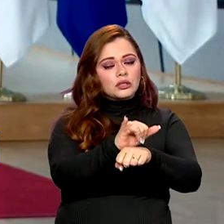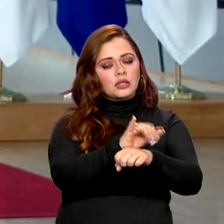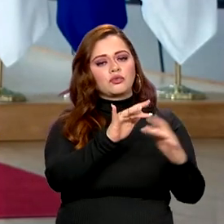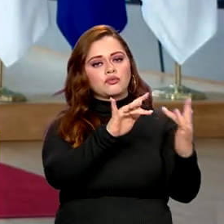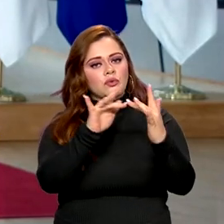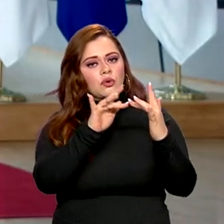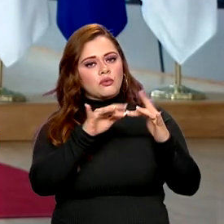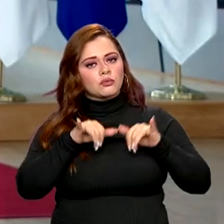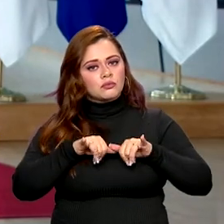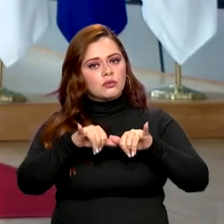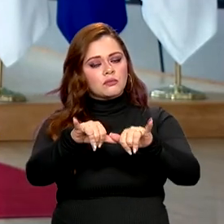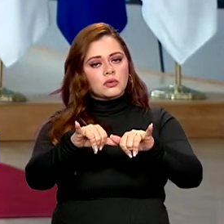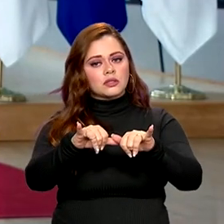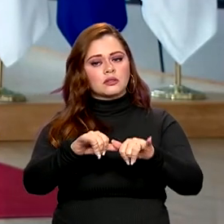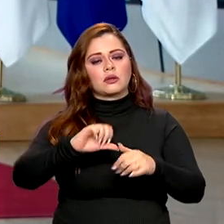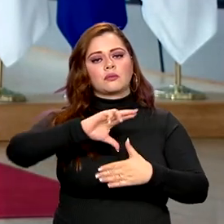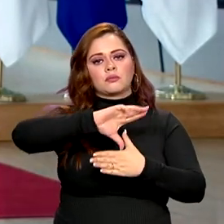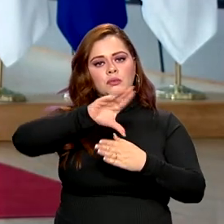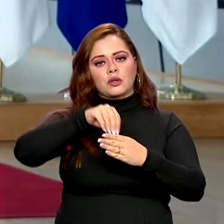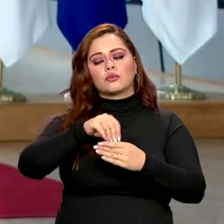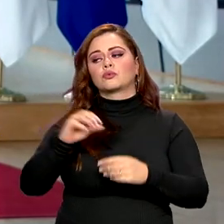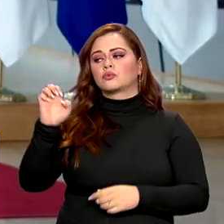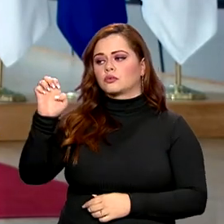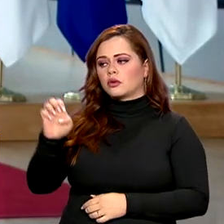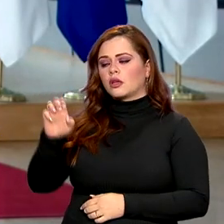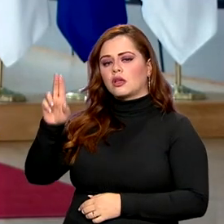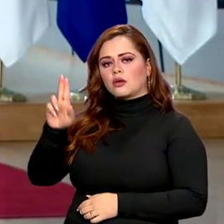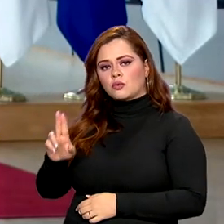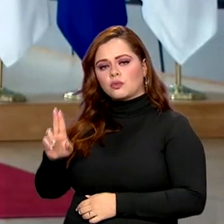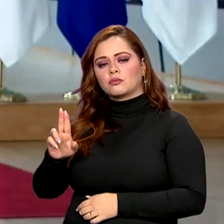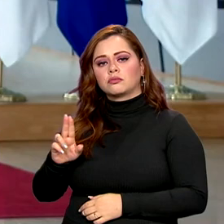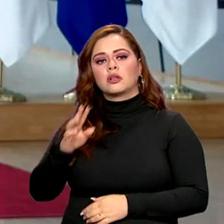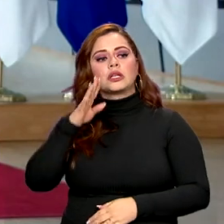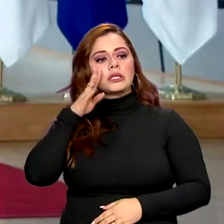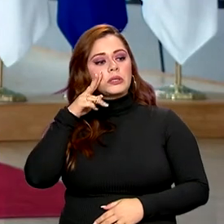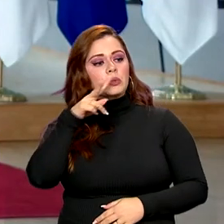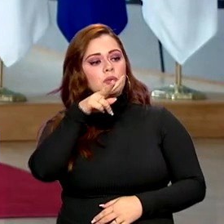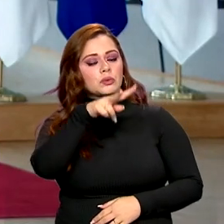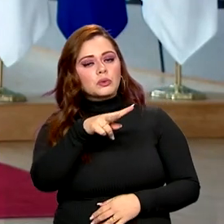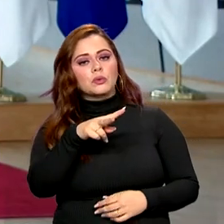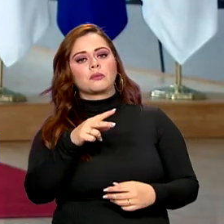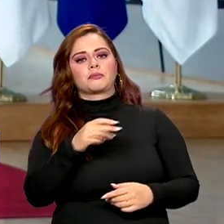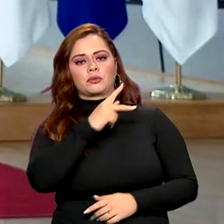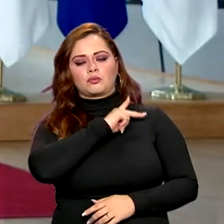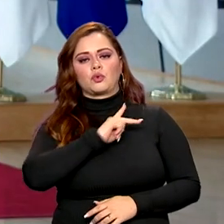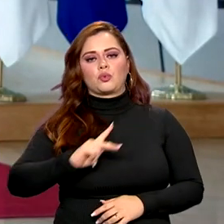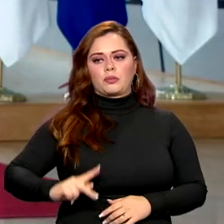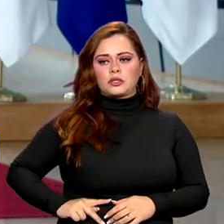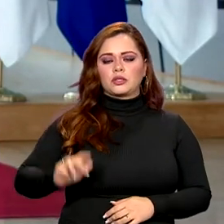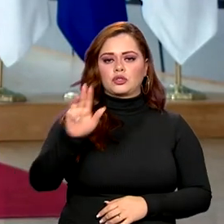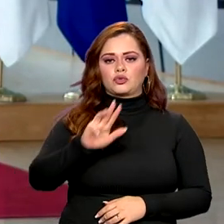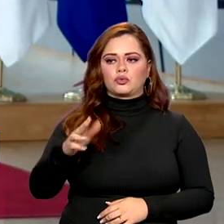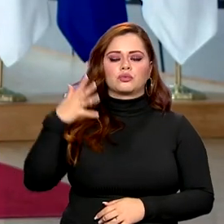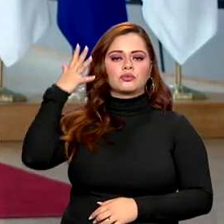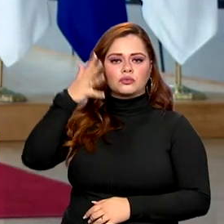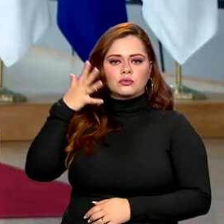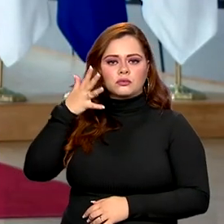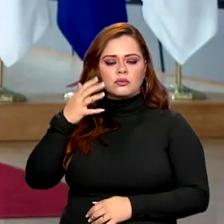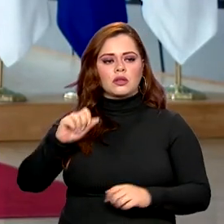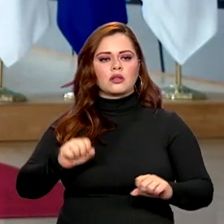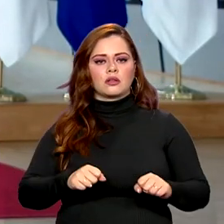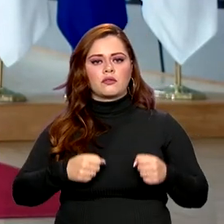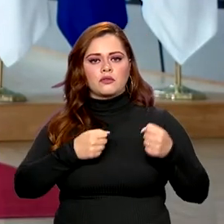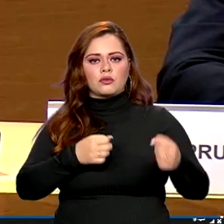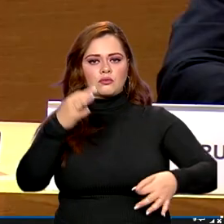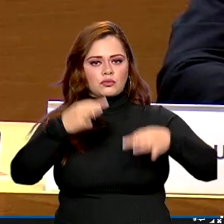comercial Mercosul-União Europeia esteve presente em todos os discursos do presidente Lula, que defende uma parceria justa